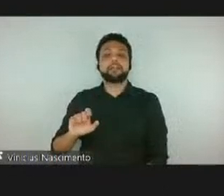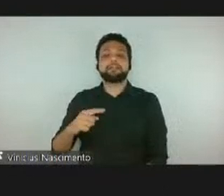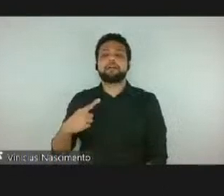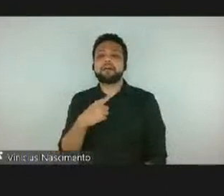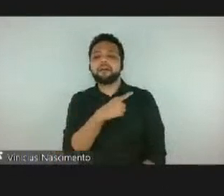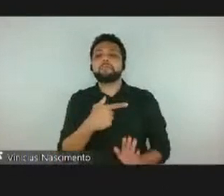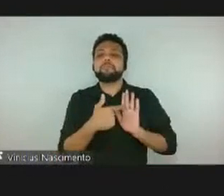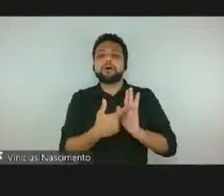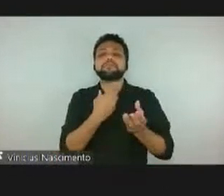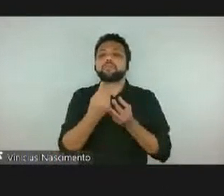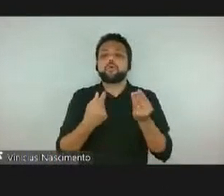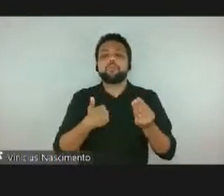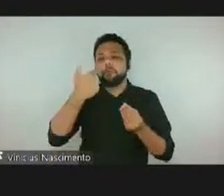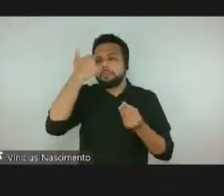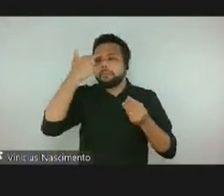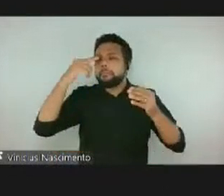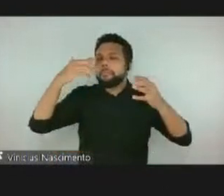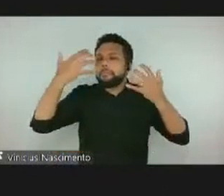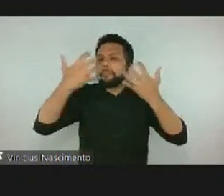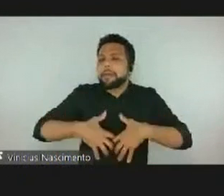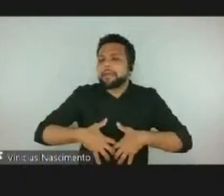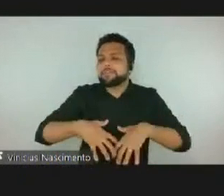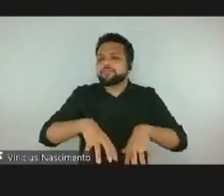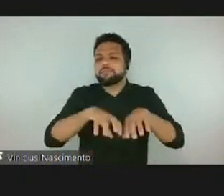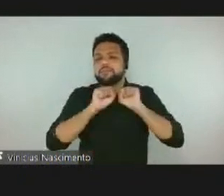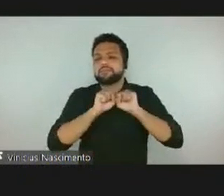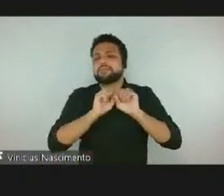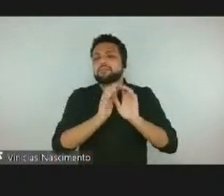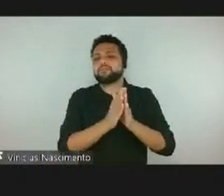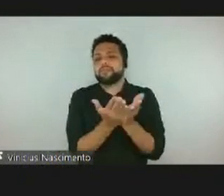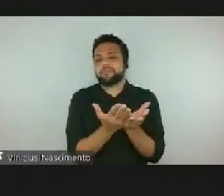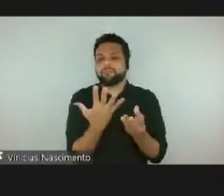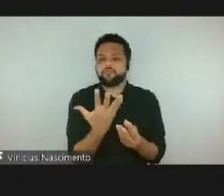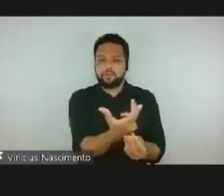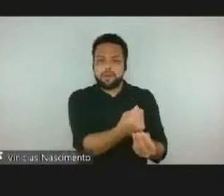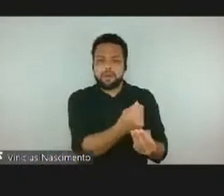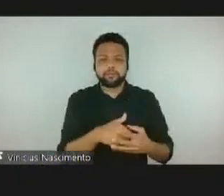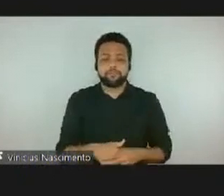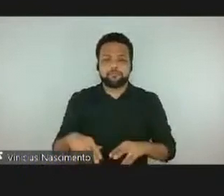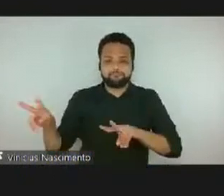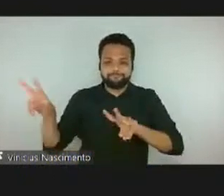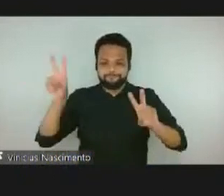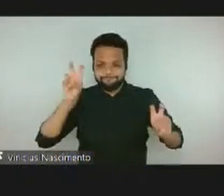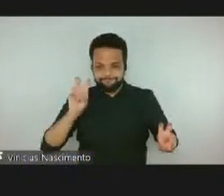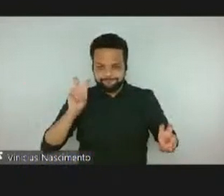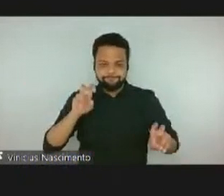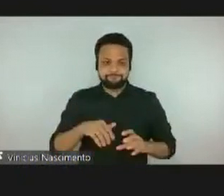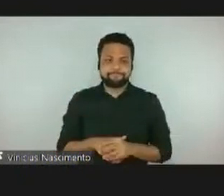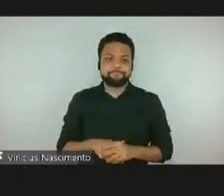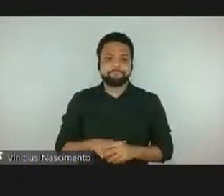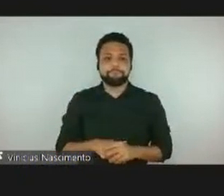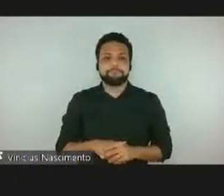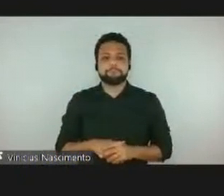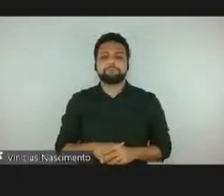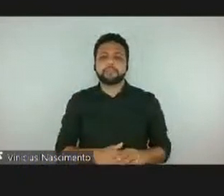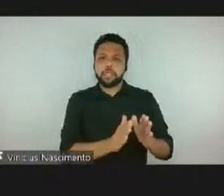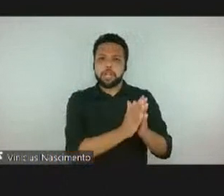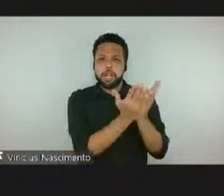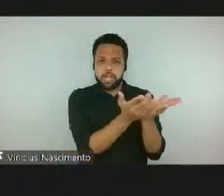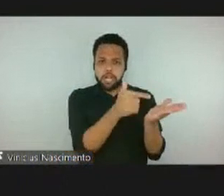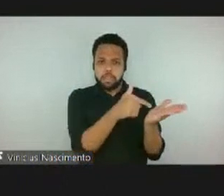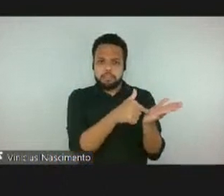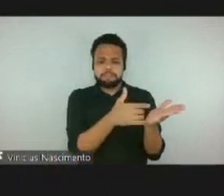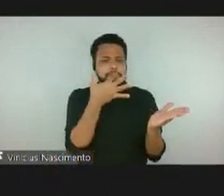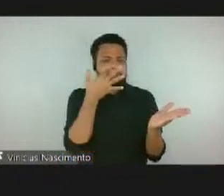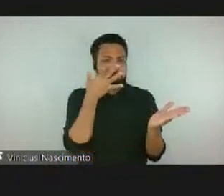arte. Então, tendo no centro da sua atenção o livro, sempre numa dimensão múltipla, interessa me dar a